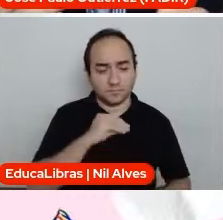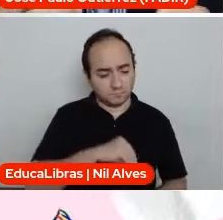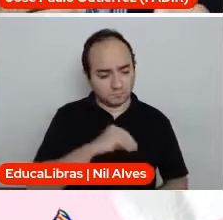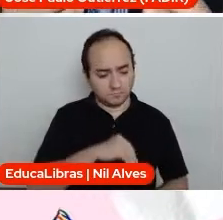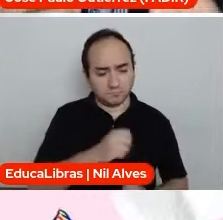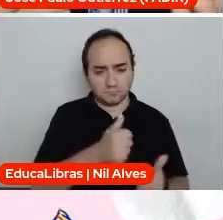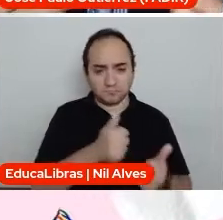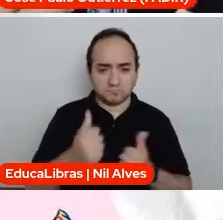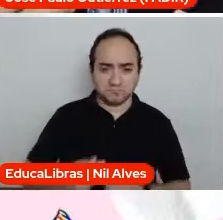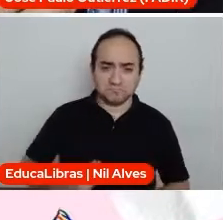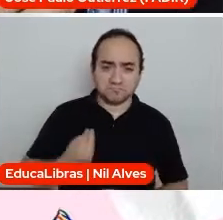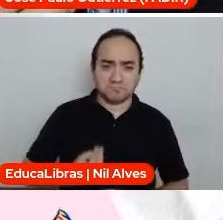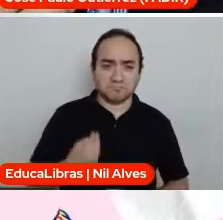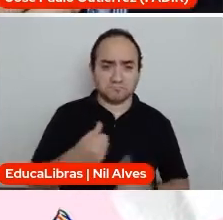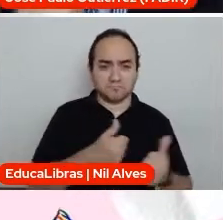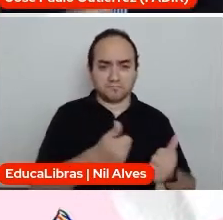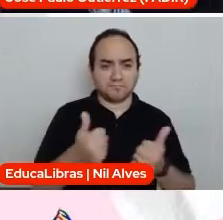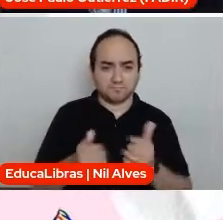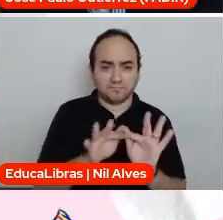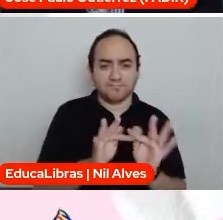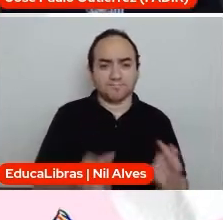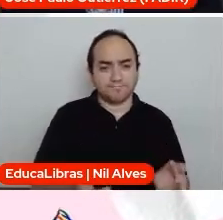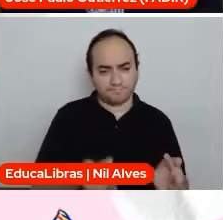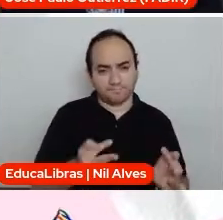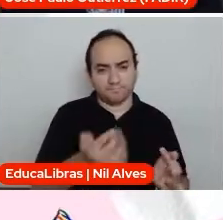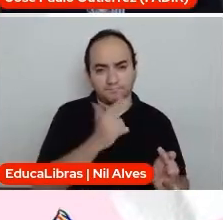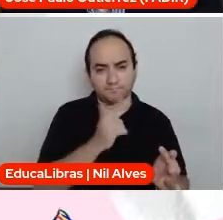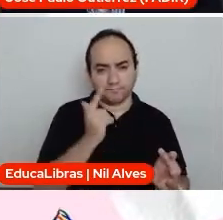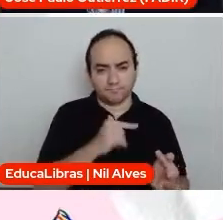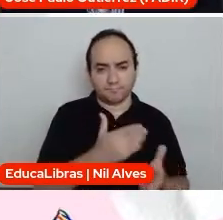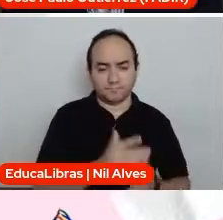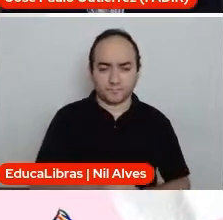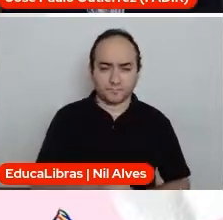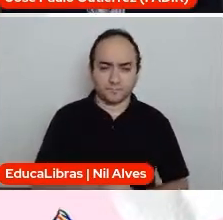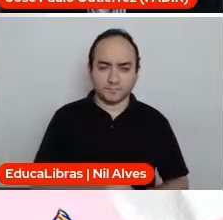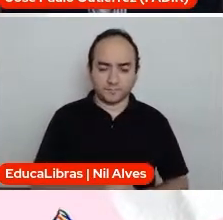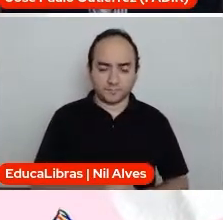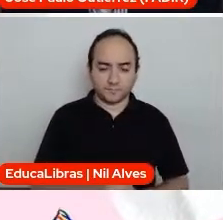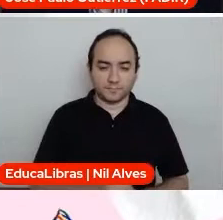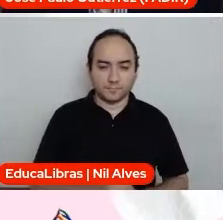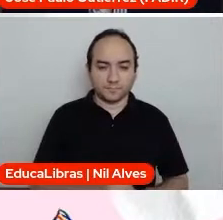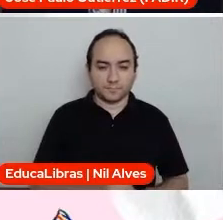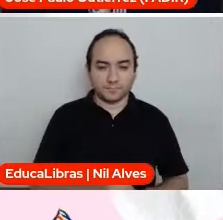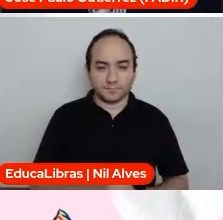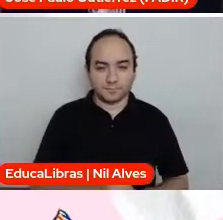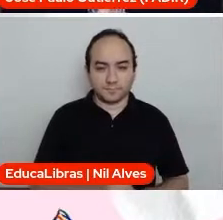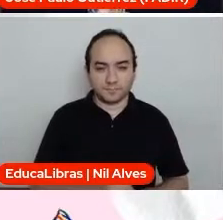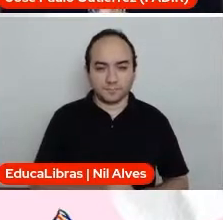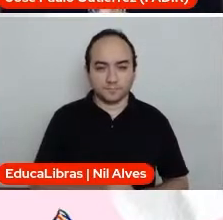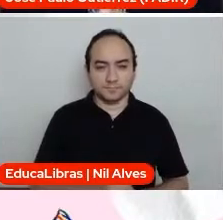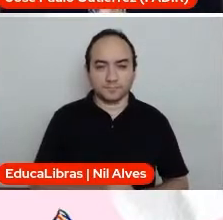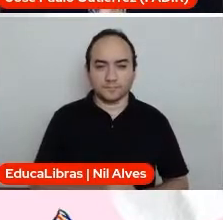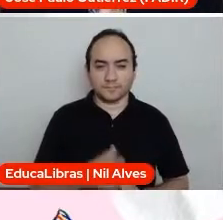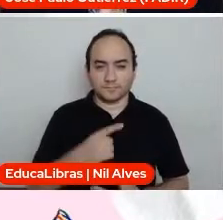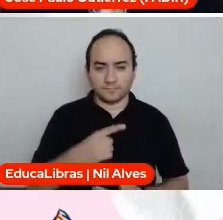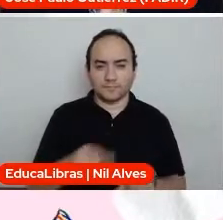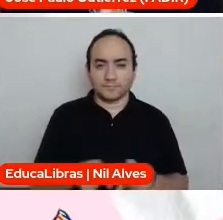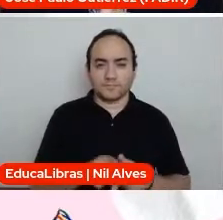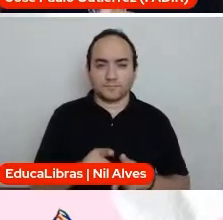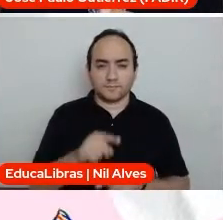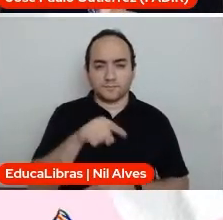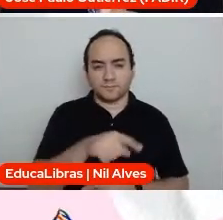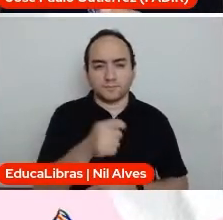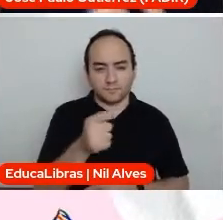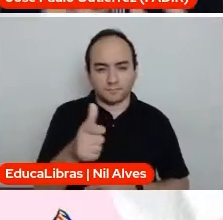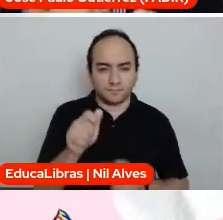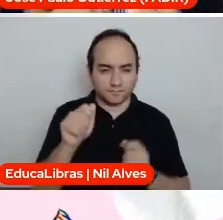dignidade, de mínimo indispensável. Pode passar, por favor. Temos aqui, pessoal, já chegando no finalmente desses